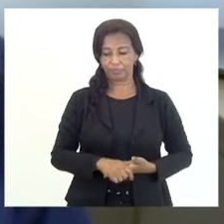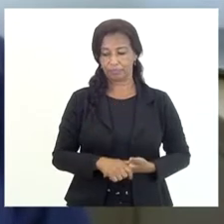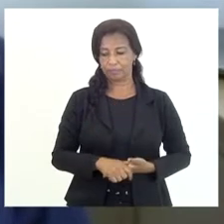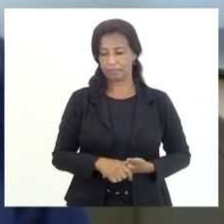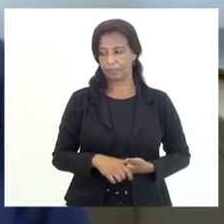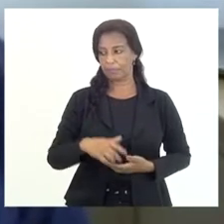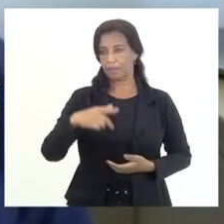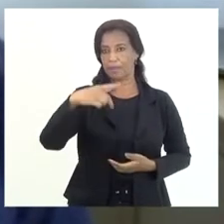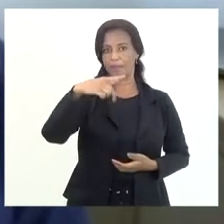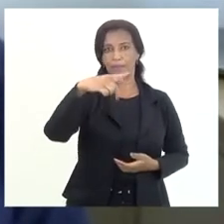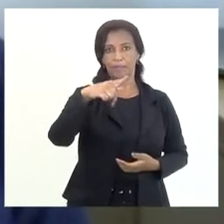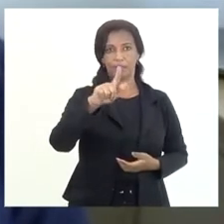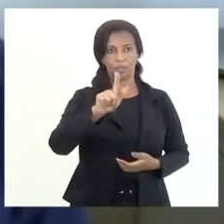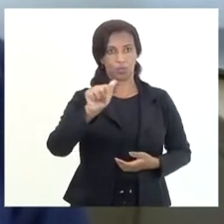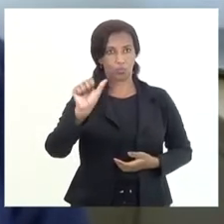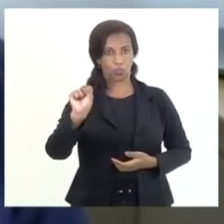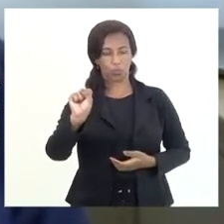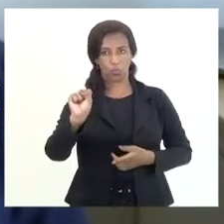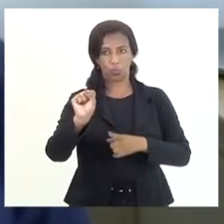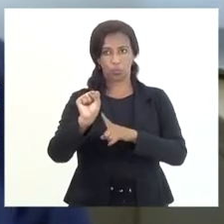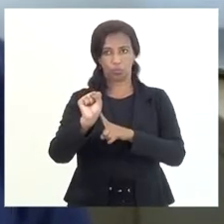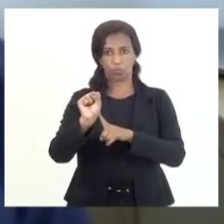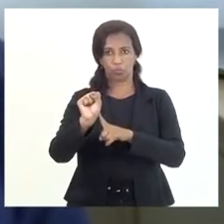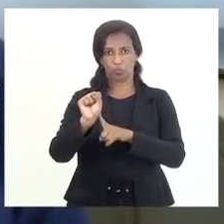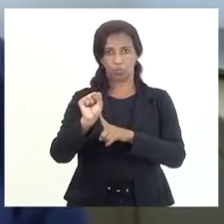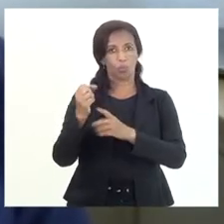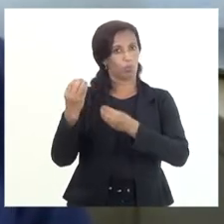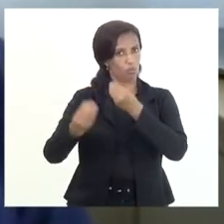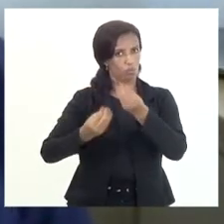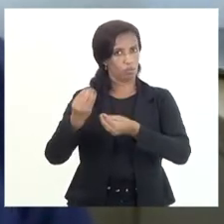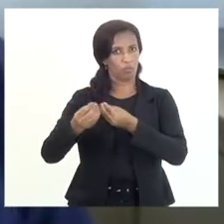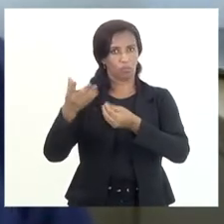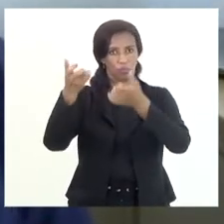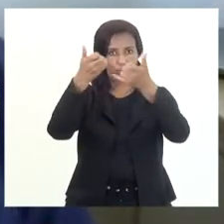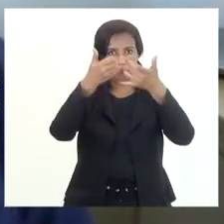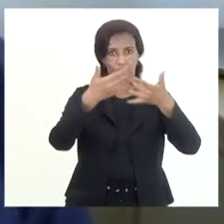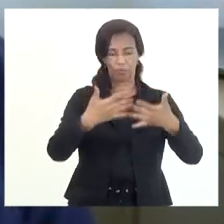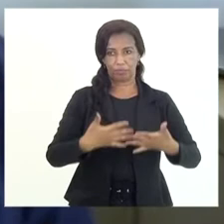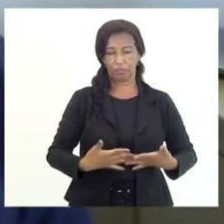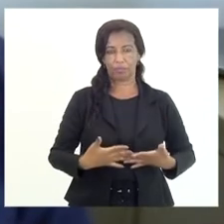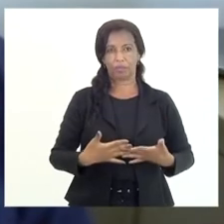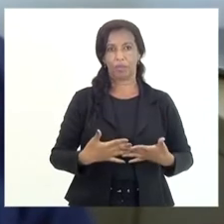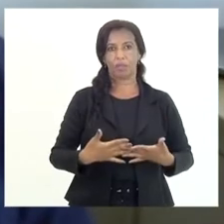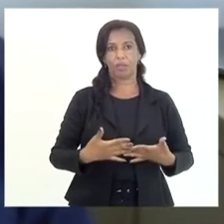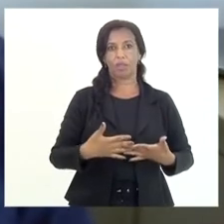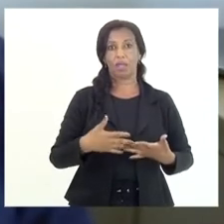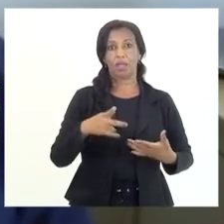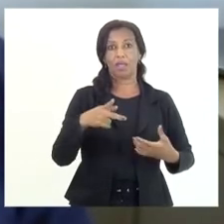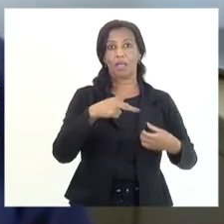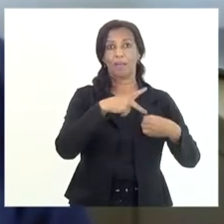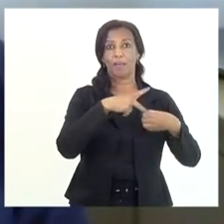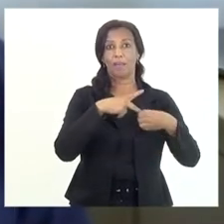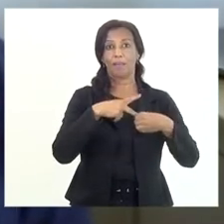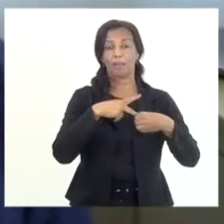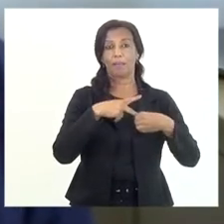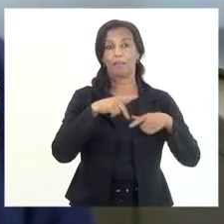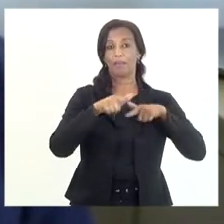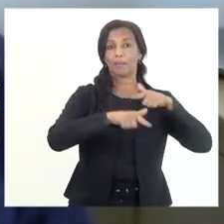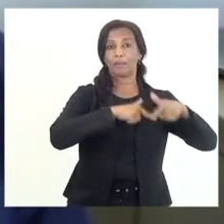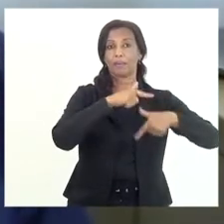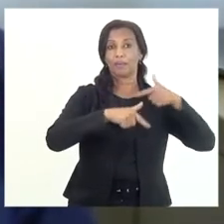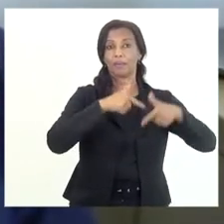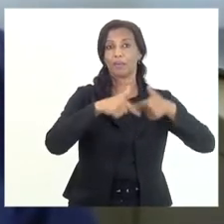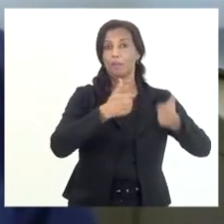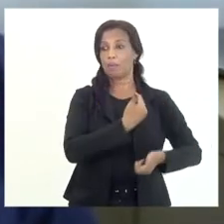a PG-8, como você bem disse, é a Procuradoria para cuidar dos serviços públicos.